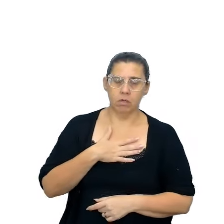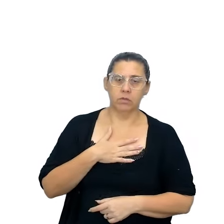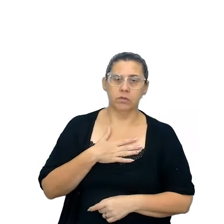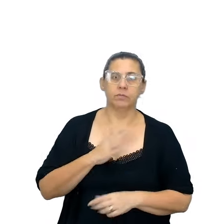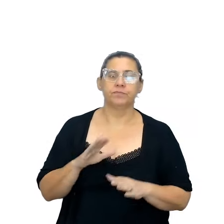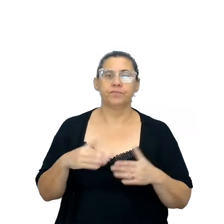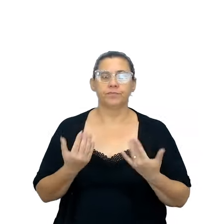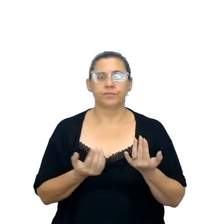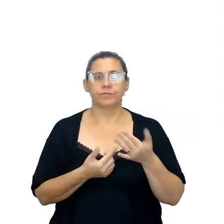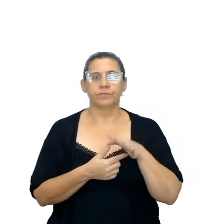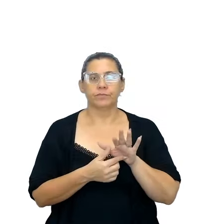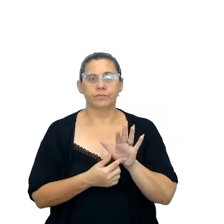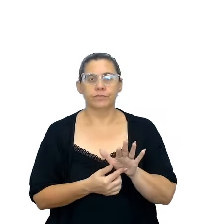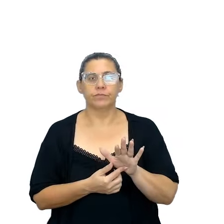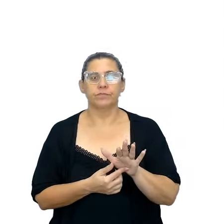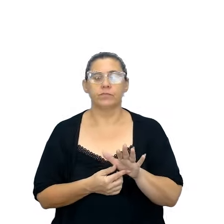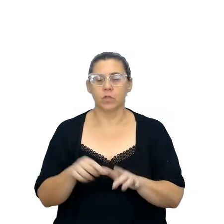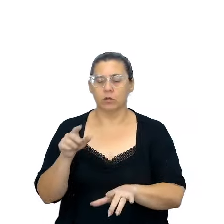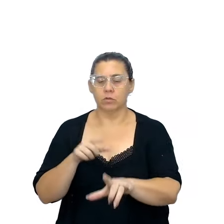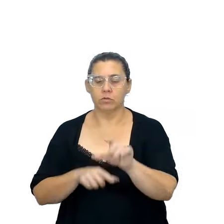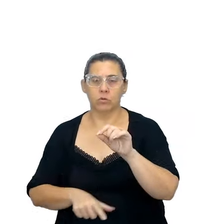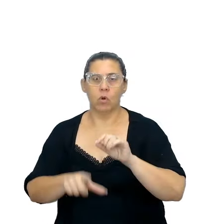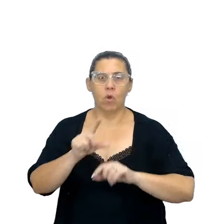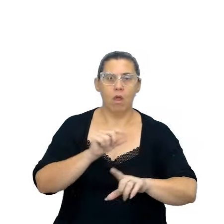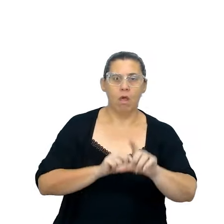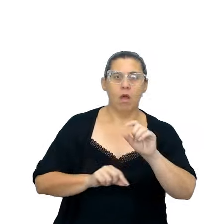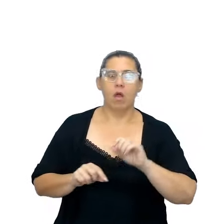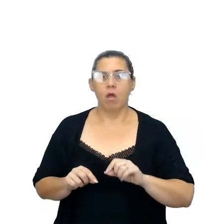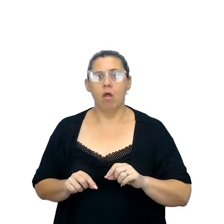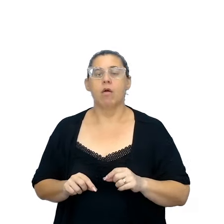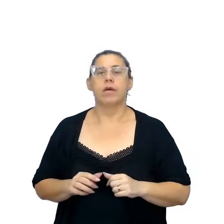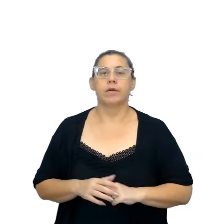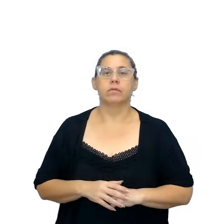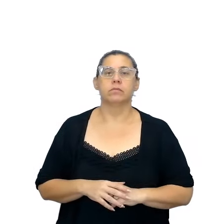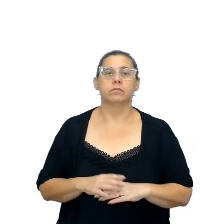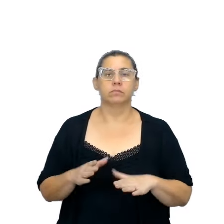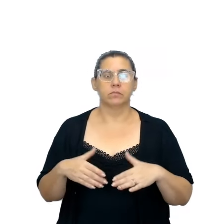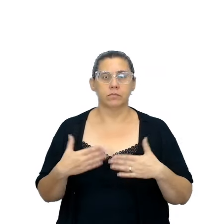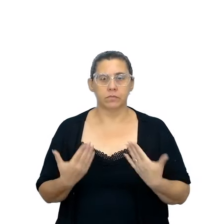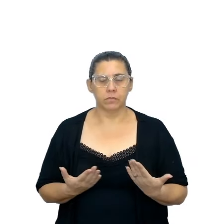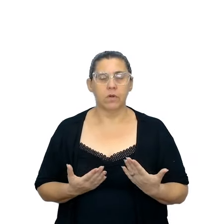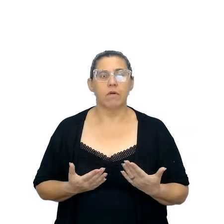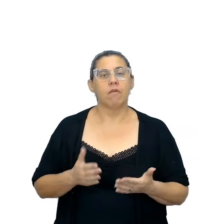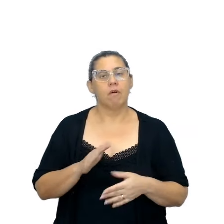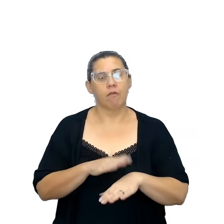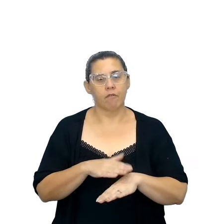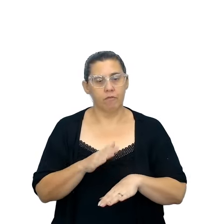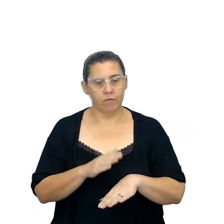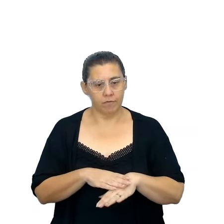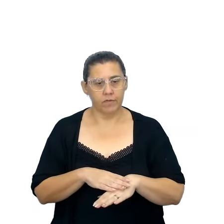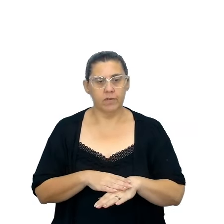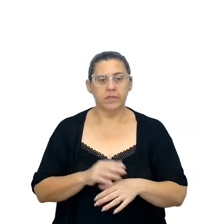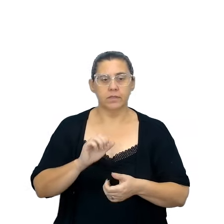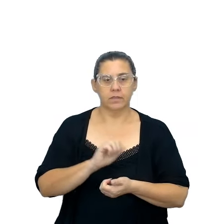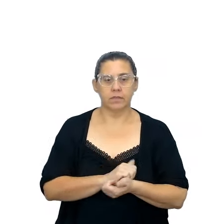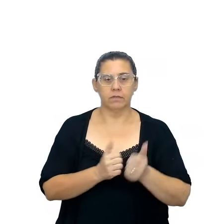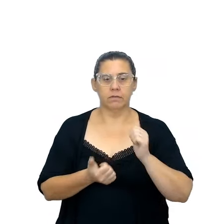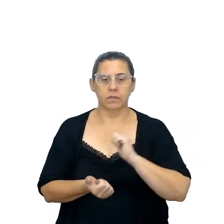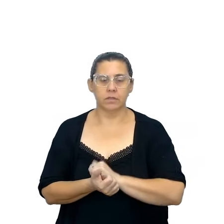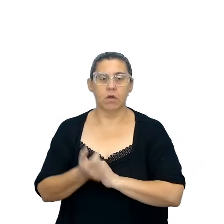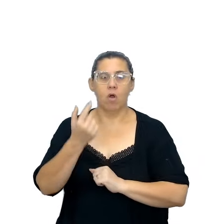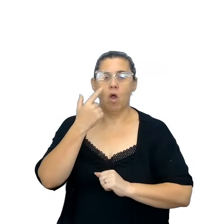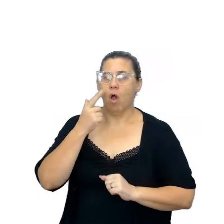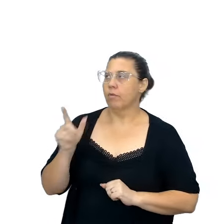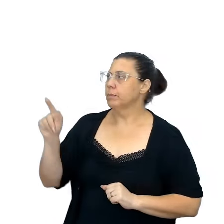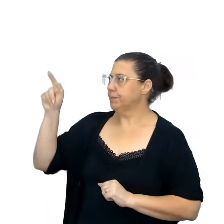e aí, então, eles vão ali na escolha de uma dessas obras aí proceder, né, a essa adaptação. Então, vamos ver